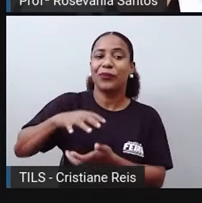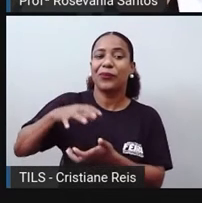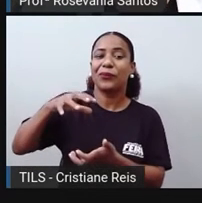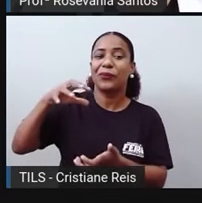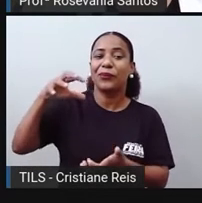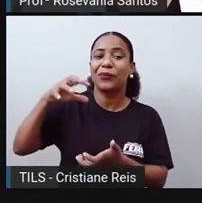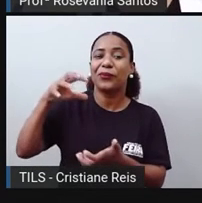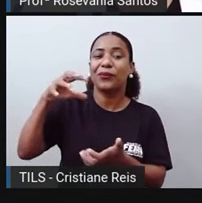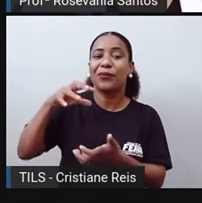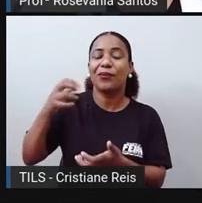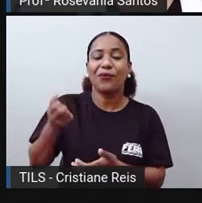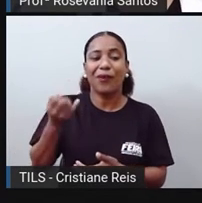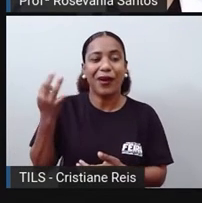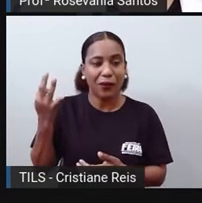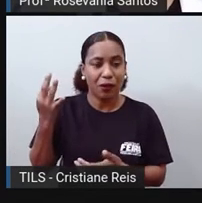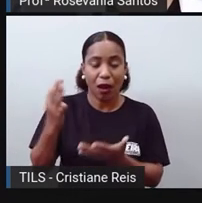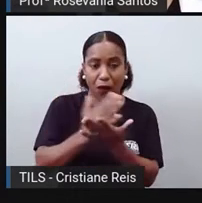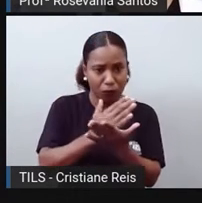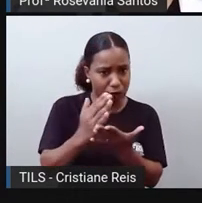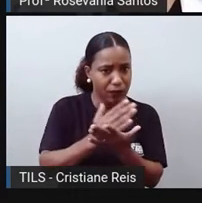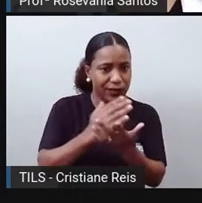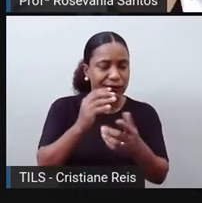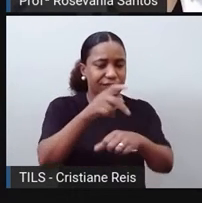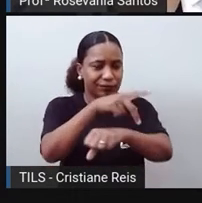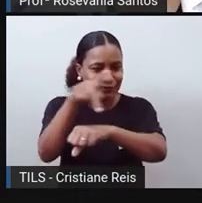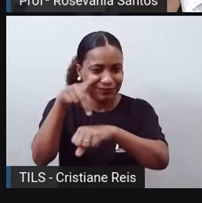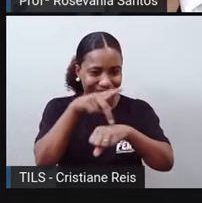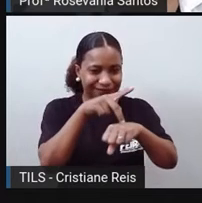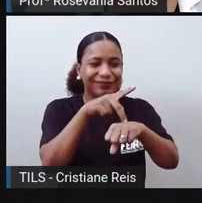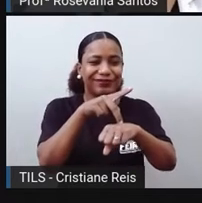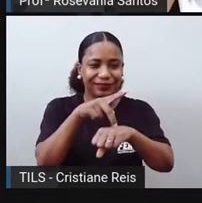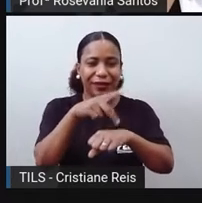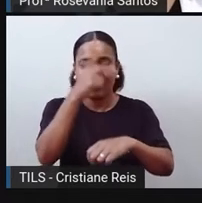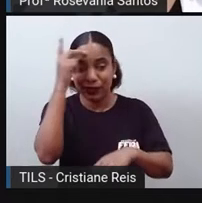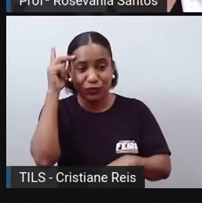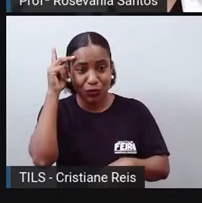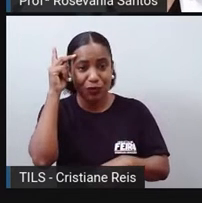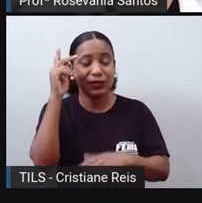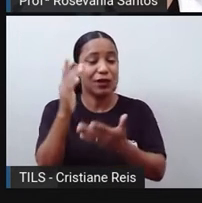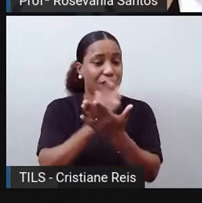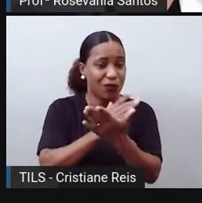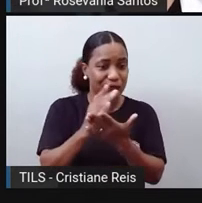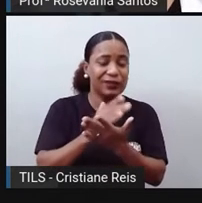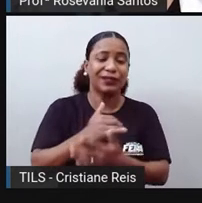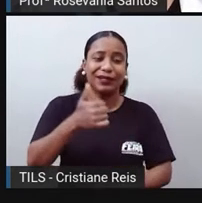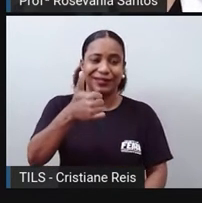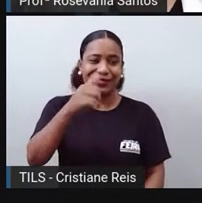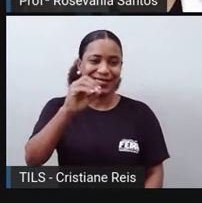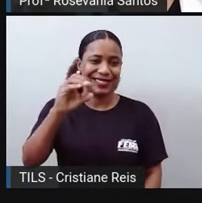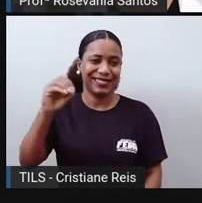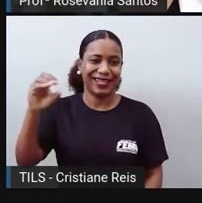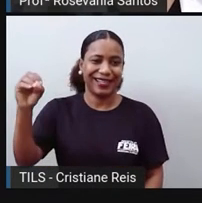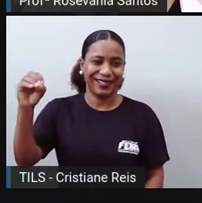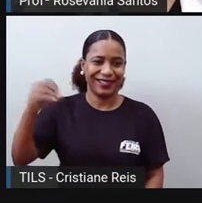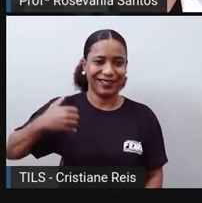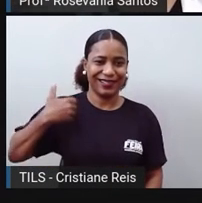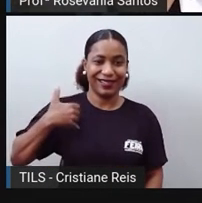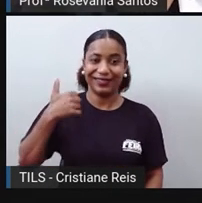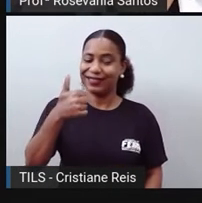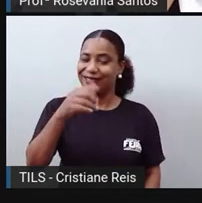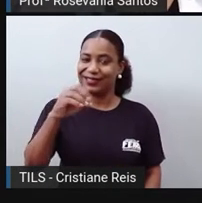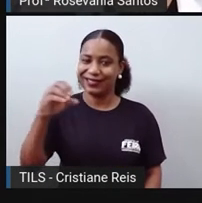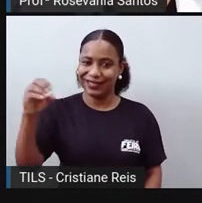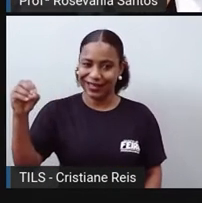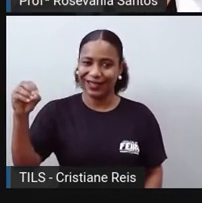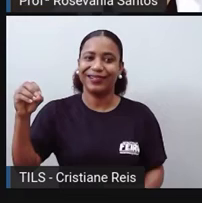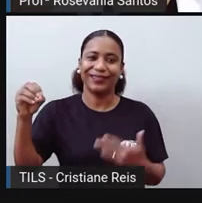que os habitantes, eles chegam facilmente aos 100 anos. No caso da gente, a gente ainda tá nessa faixa aí dos